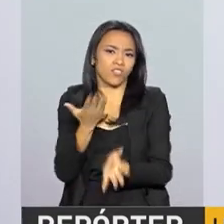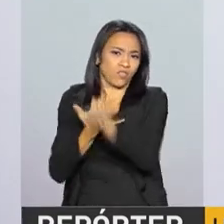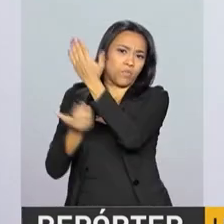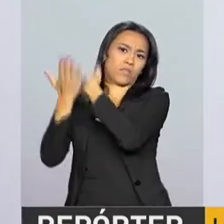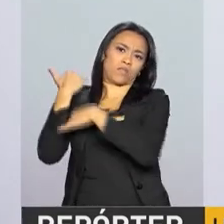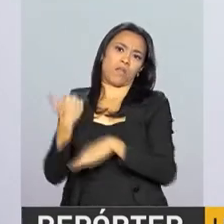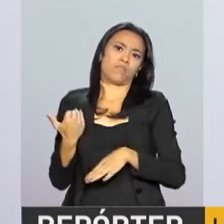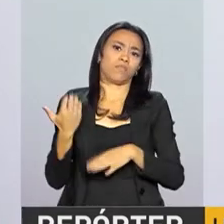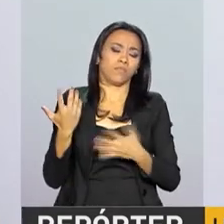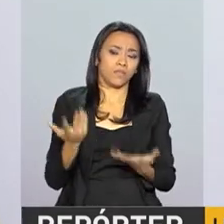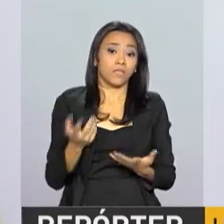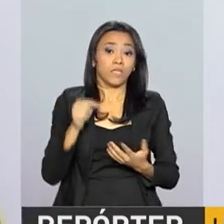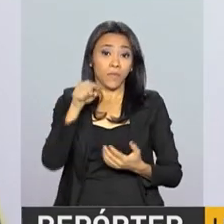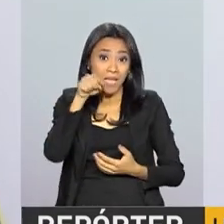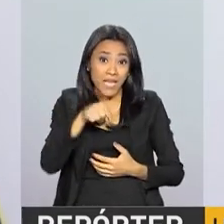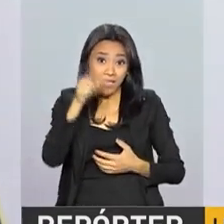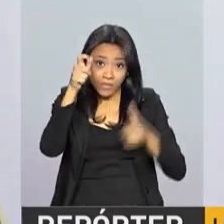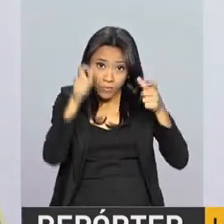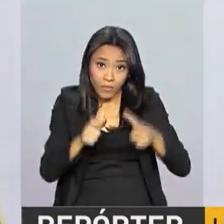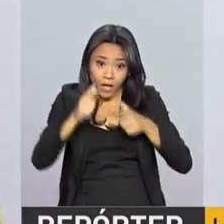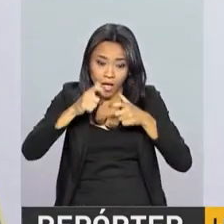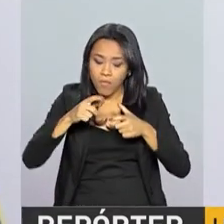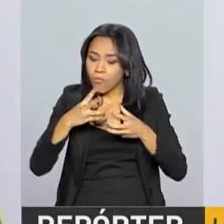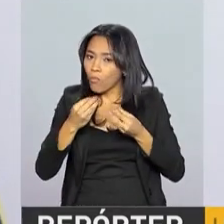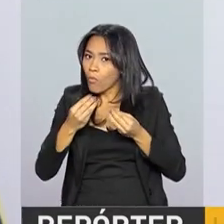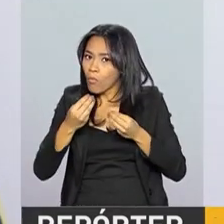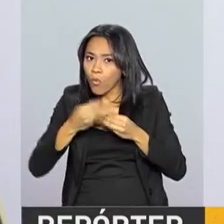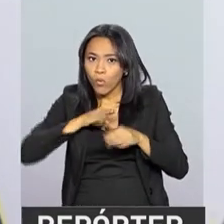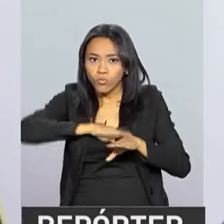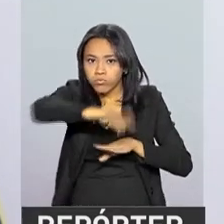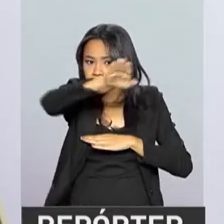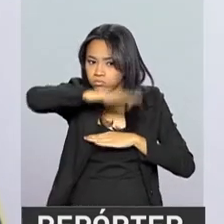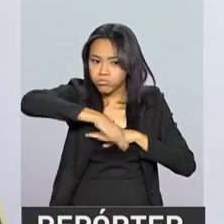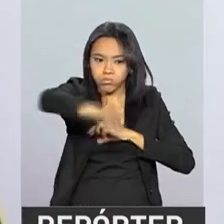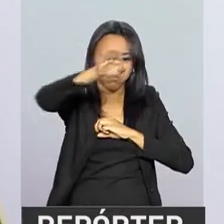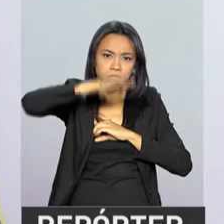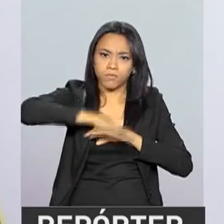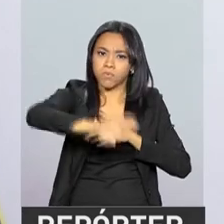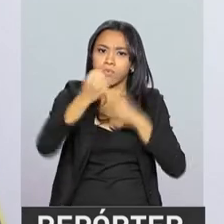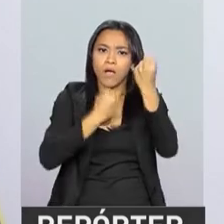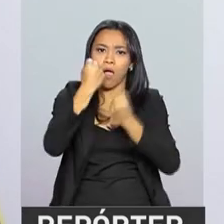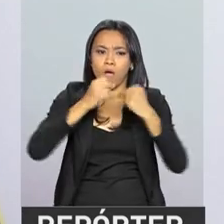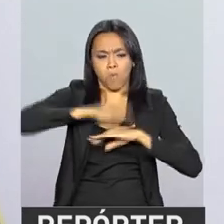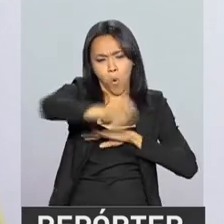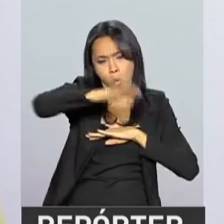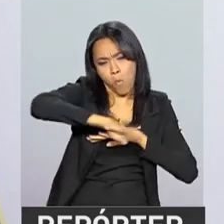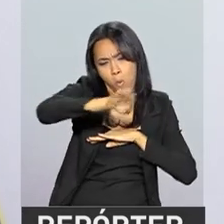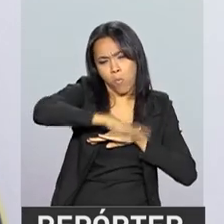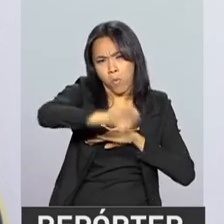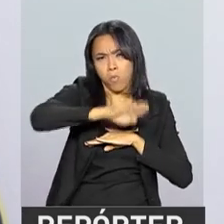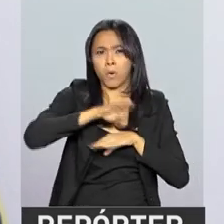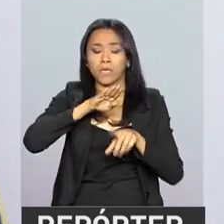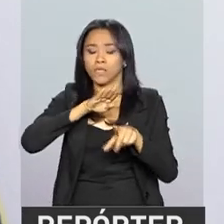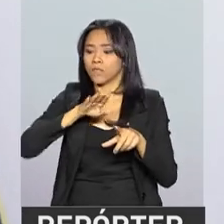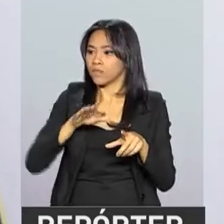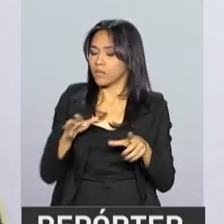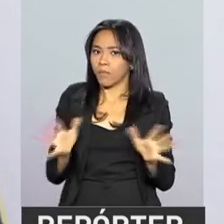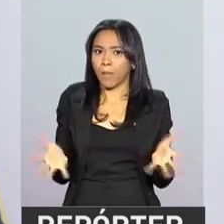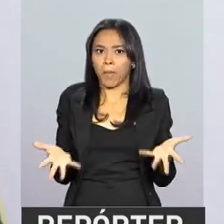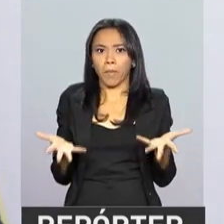transformou num grande corredor de escoamento da produção nacional. E a partir daí, uma transformação econômica